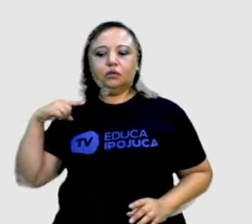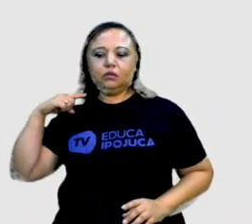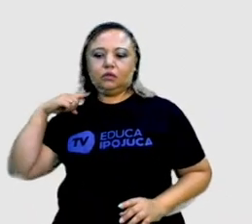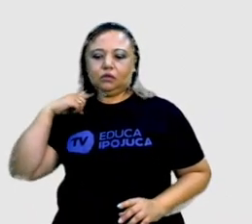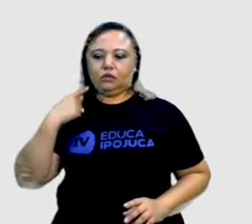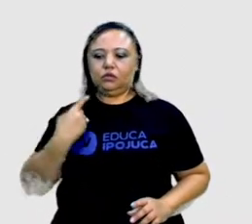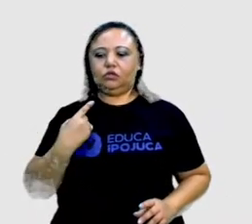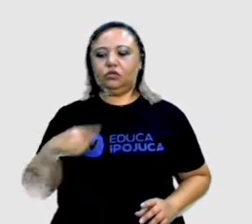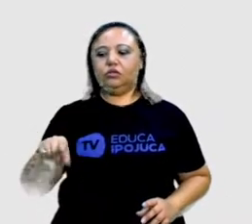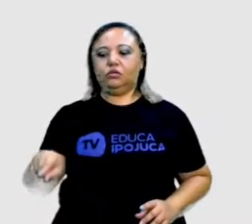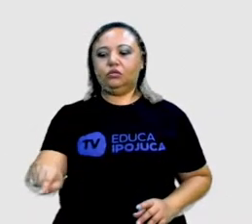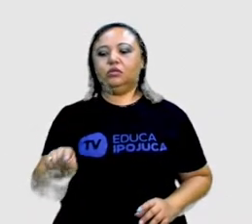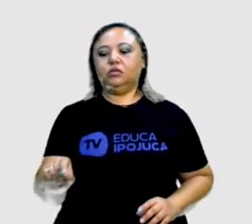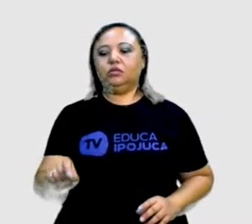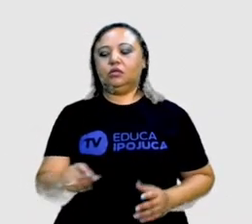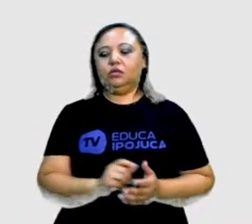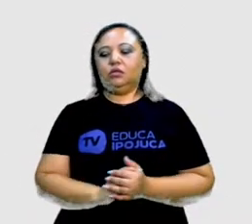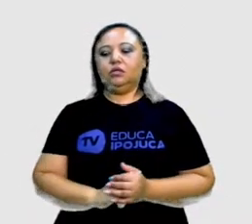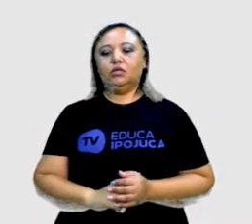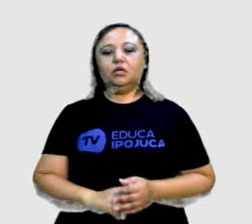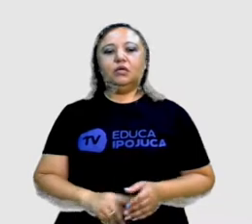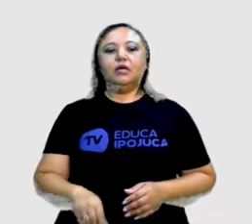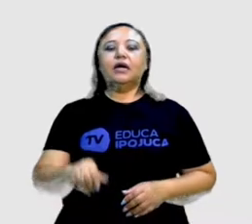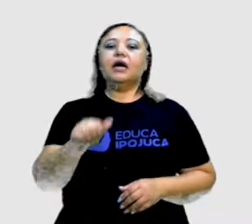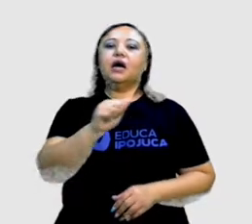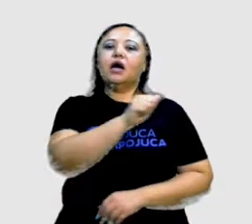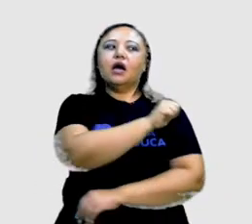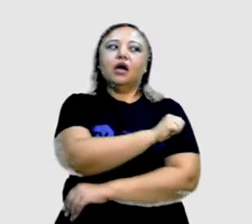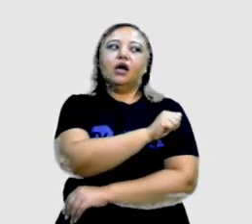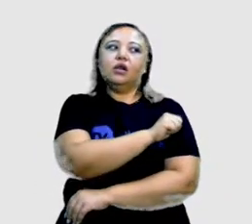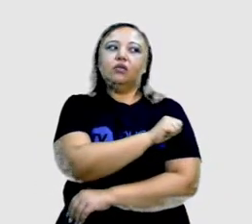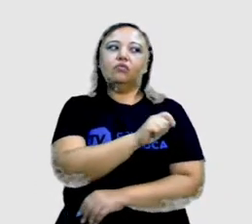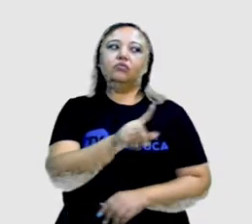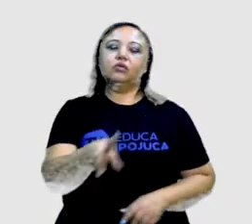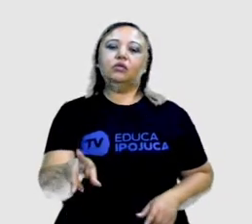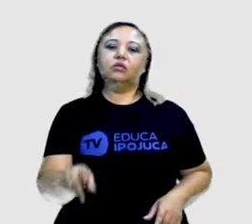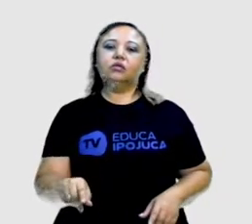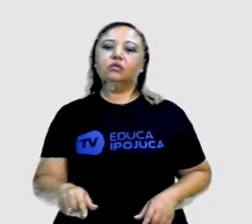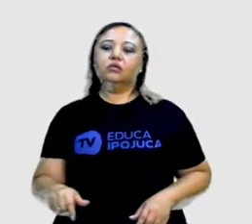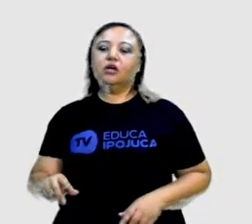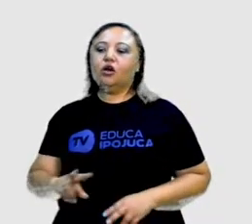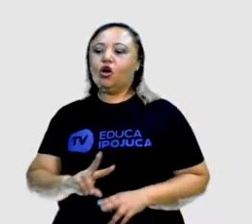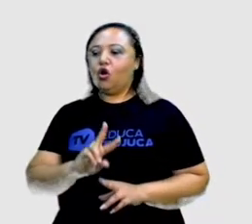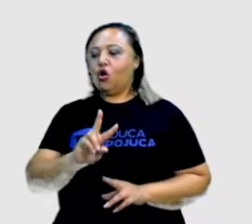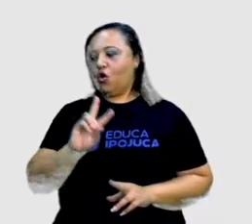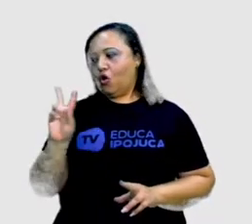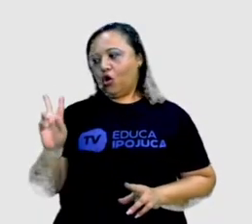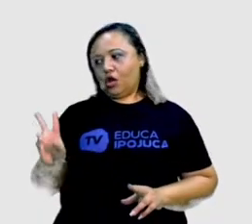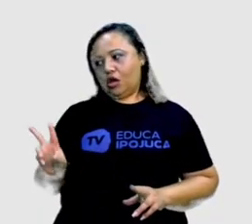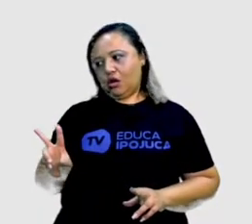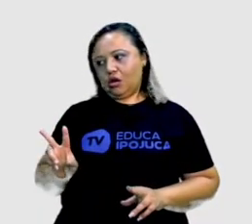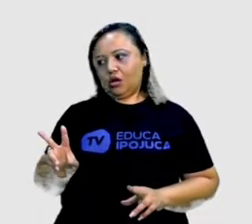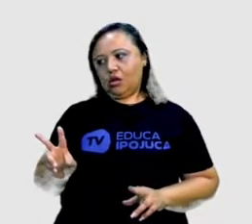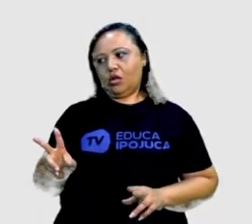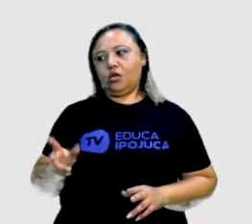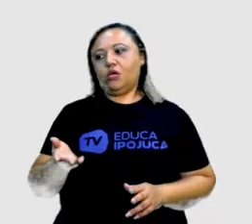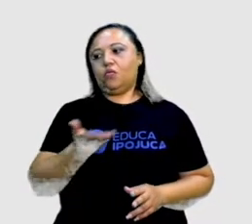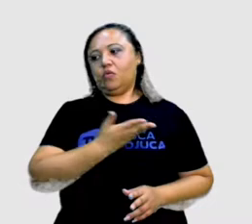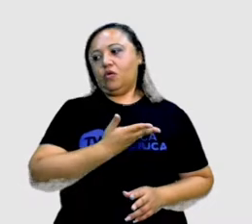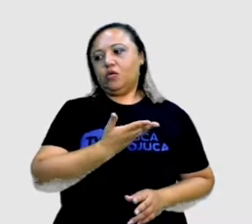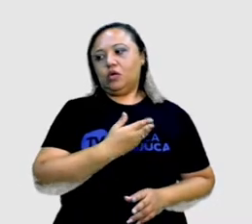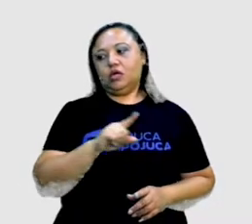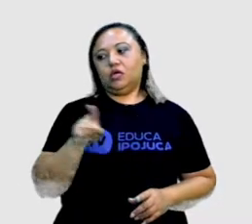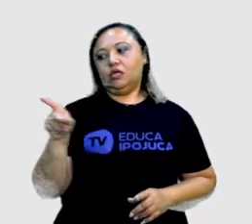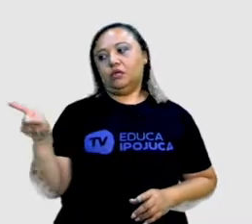Imediatamente, a aluna da carteira mais próxima se vira para o colega, apontando-lhe os